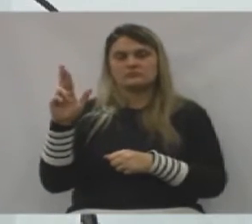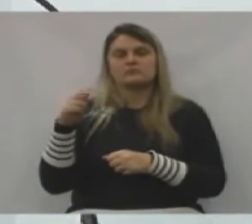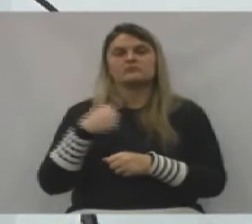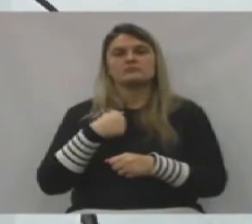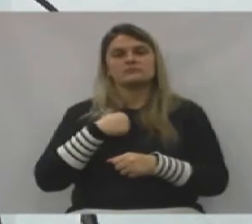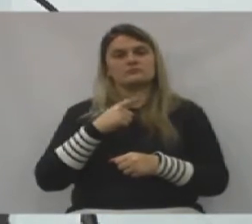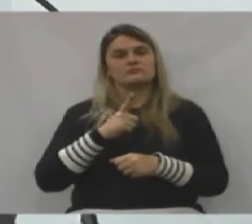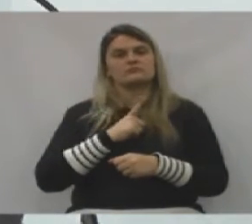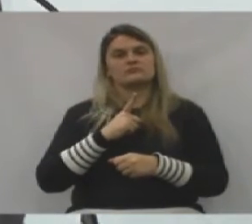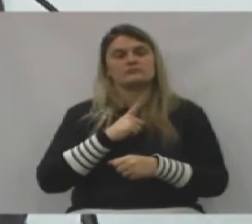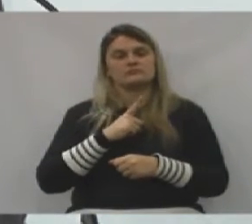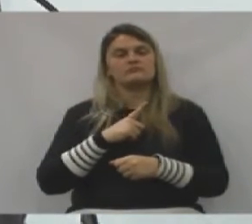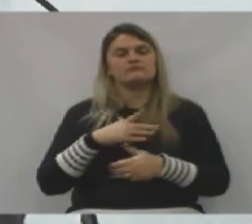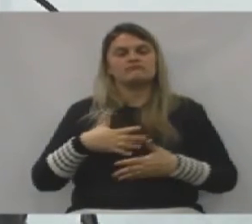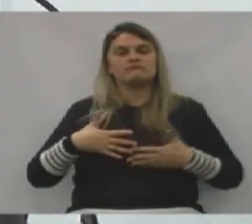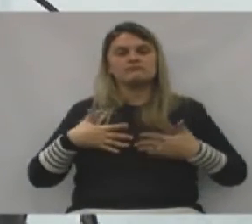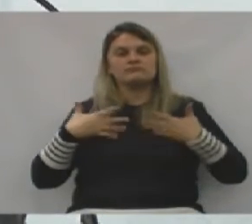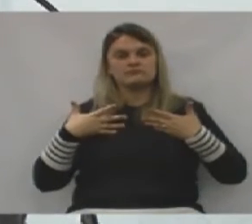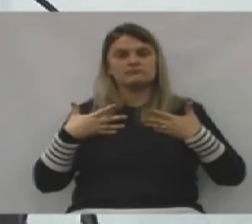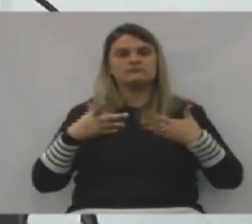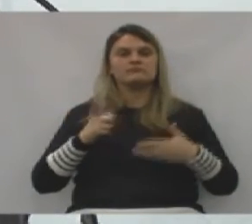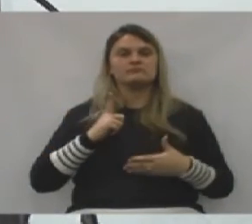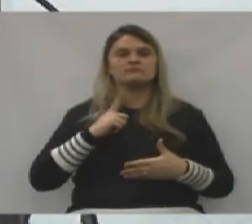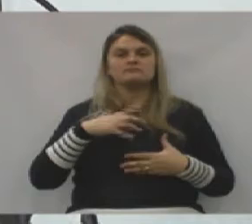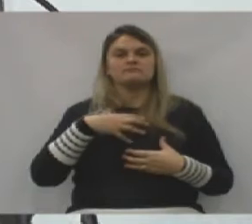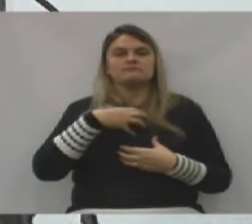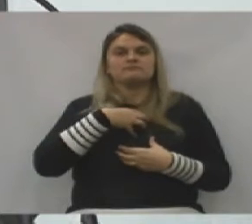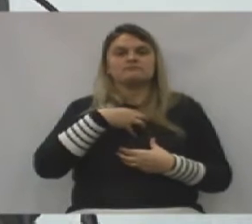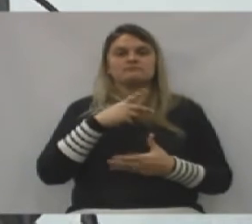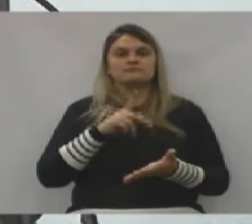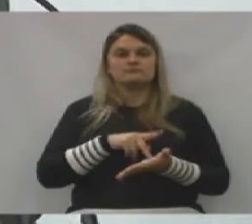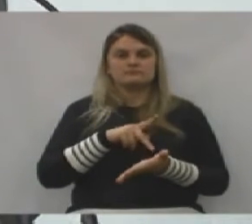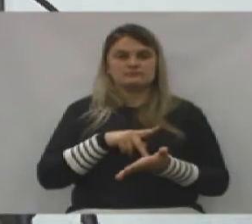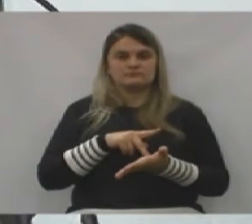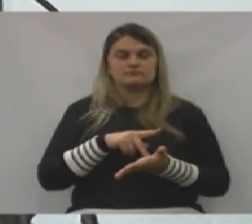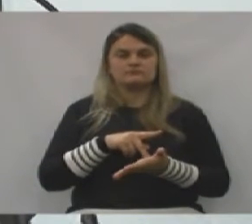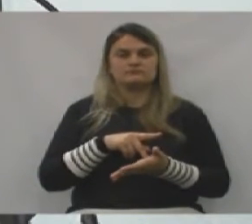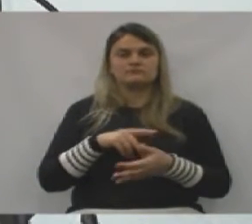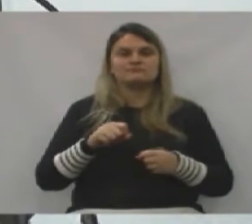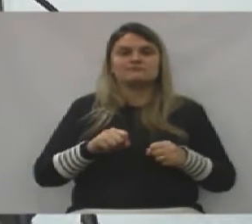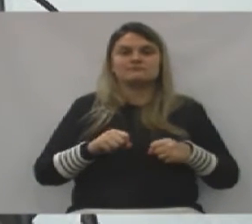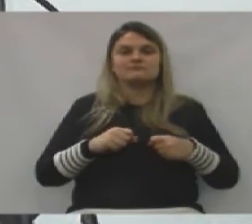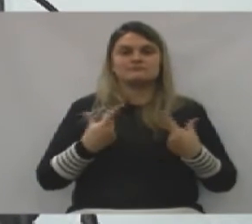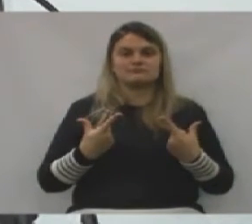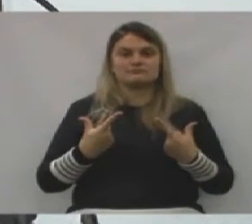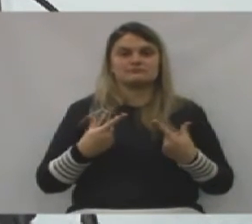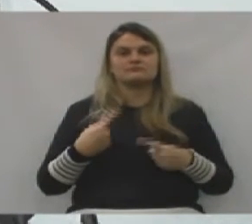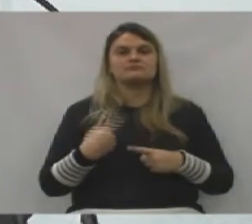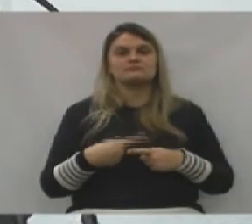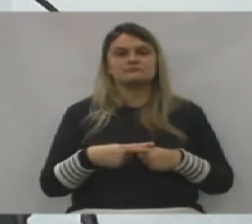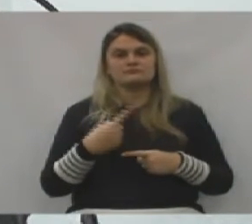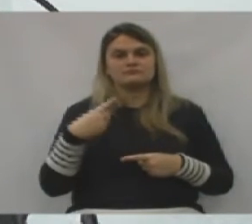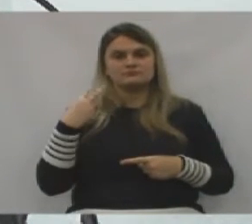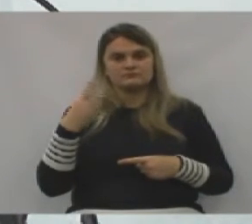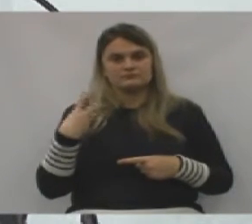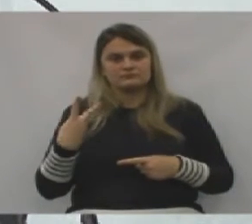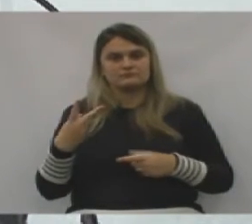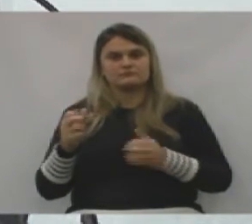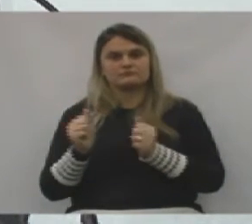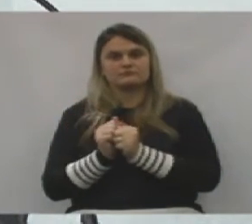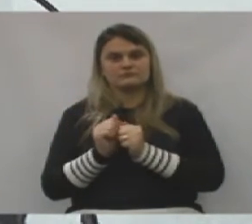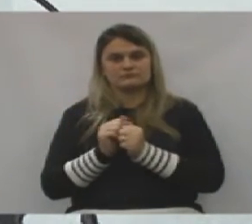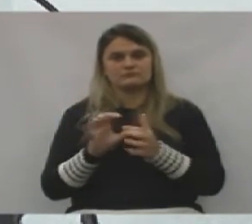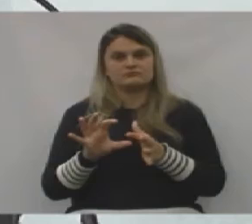e eu fico lisonjeado, me sinto sinceramente um grande sortudo por ter cada um de vocês